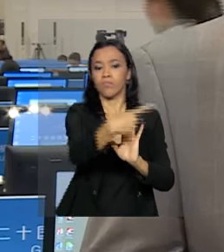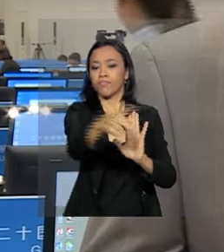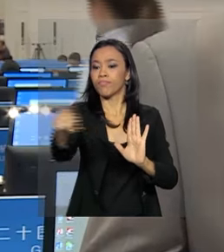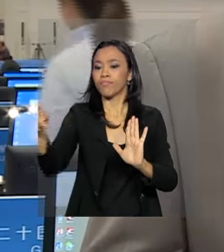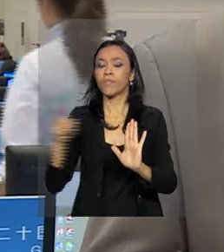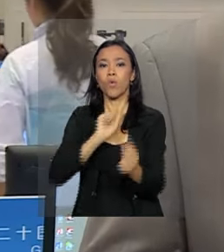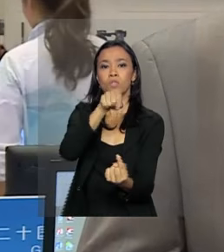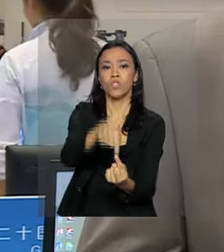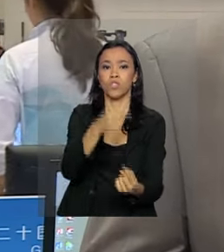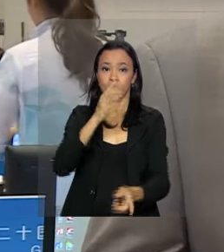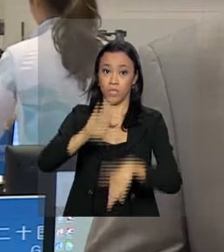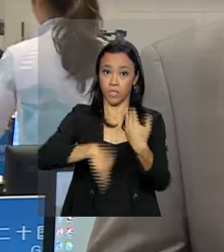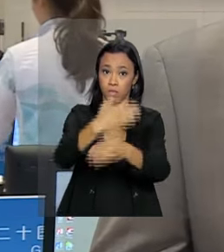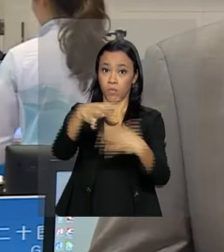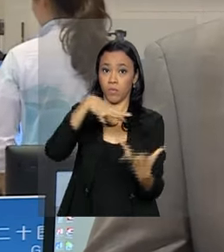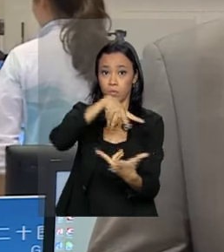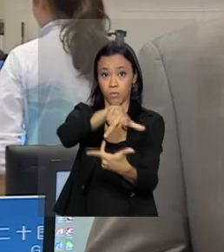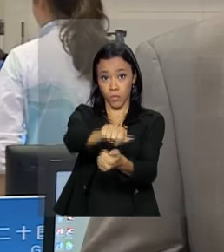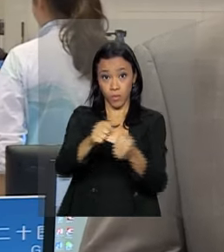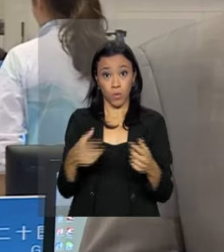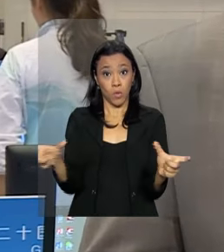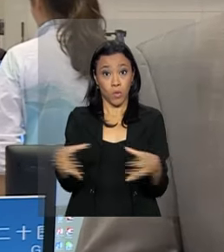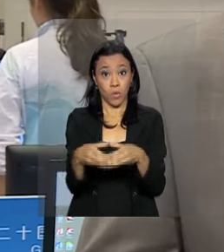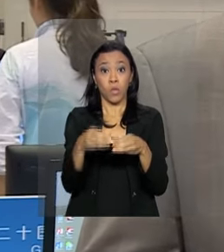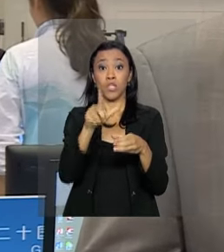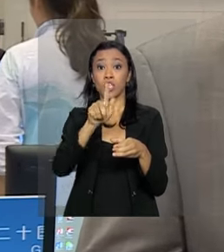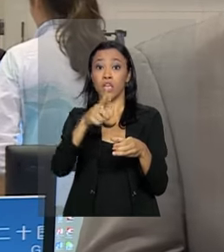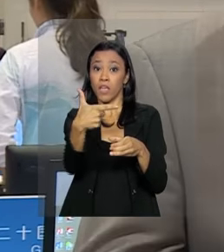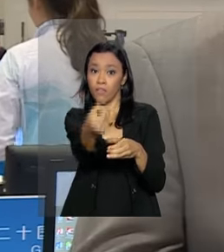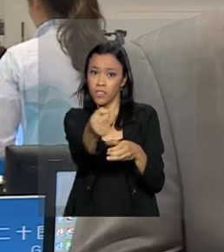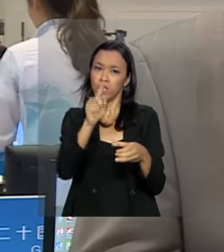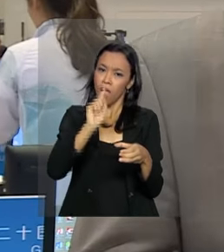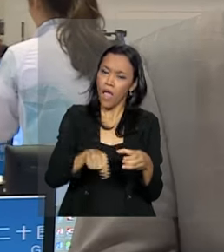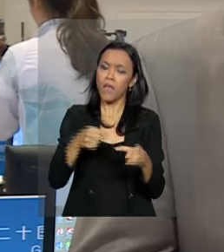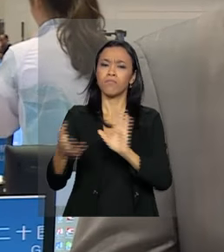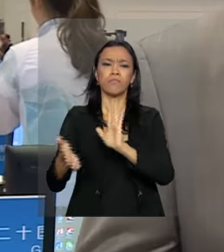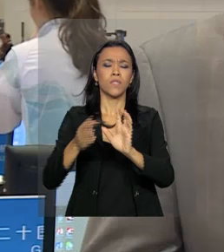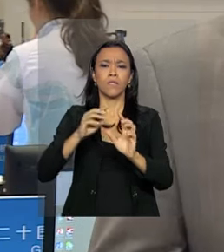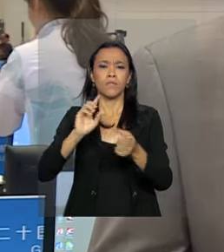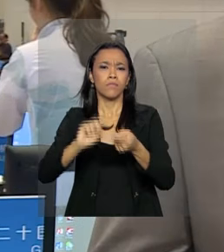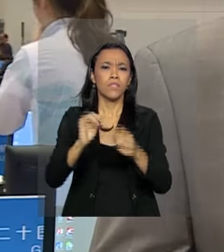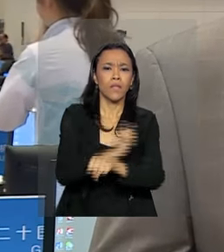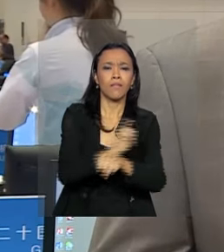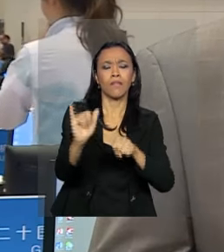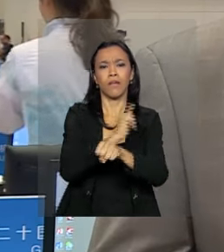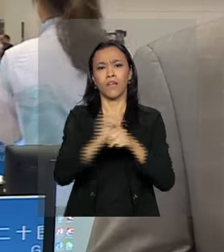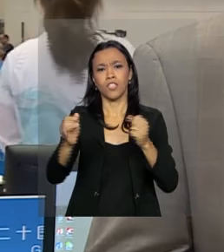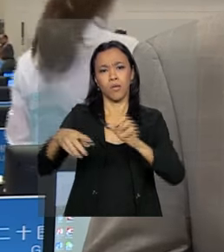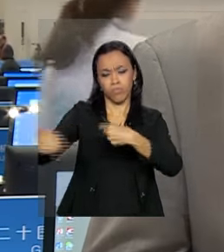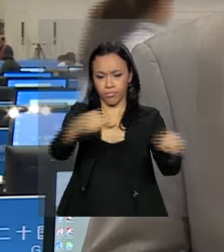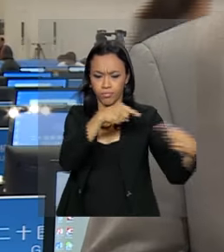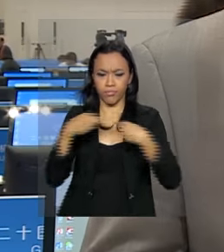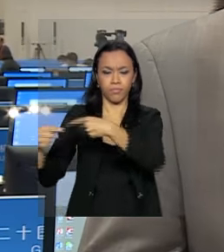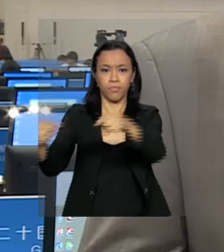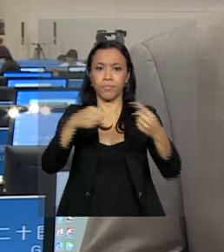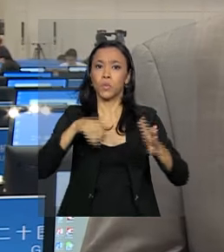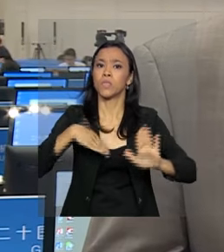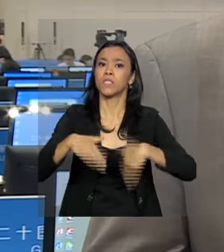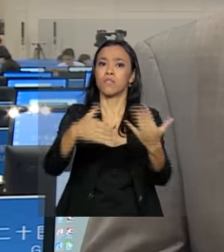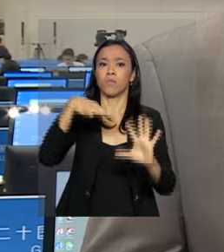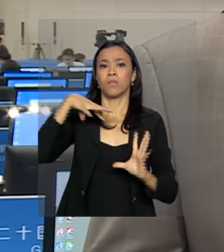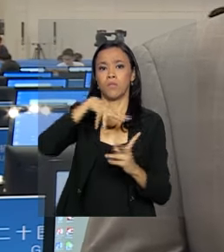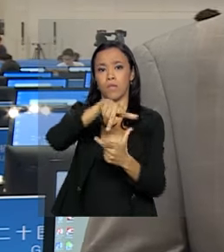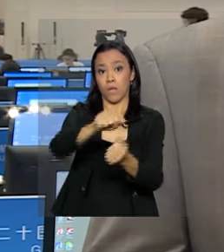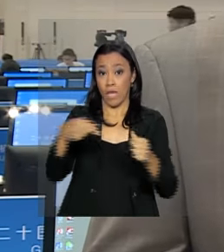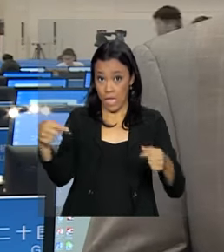desenvolvimento global. O G20 é uma instância que debate os rumos do desenvolvimento e do crescimento internacional. O